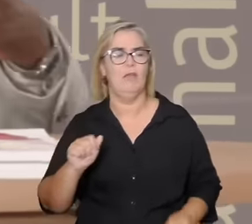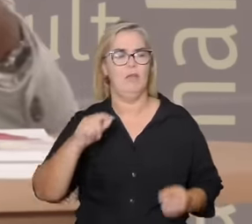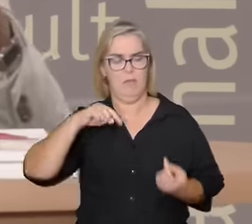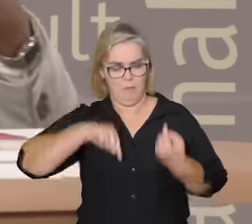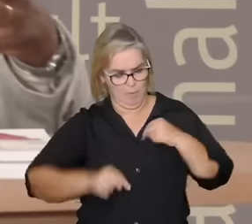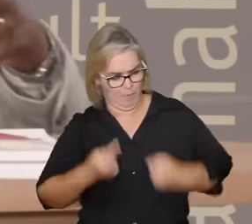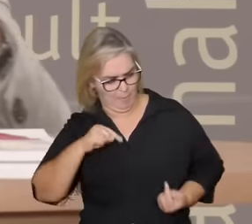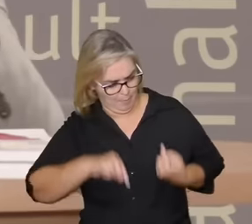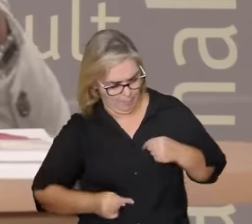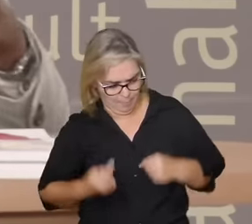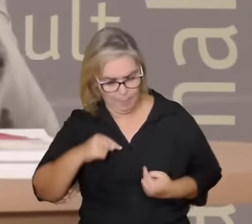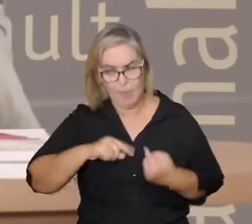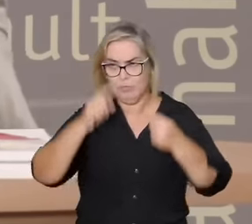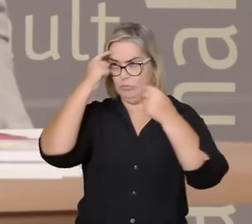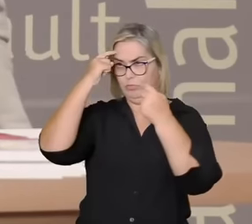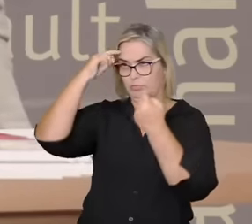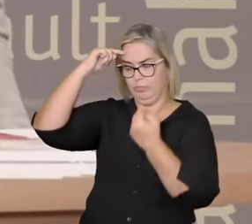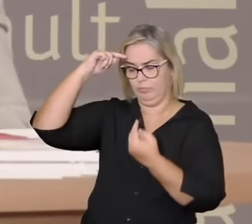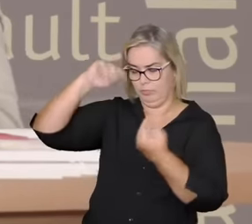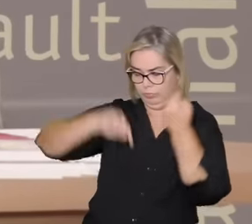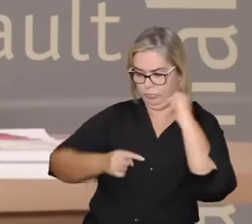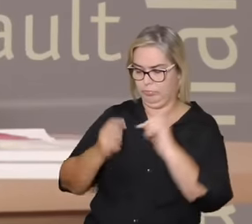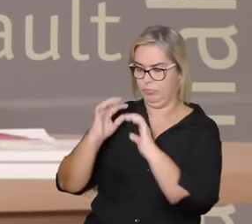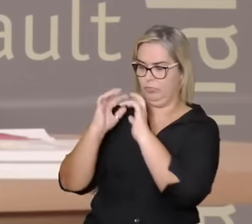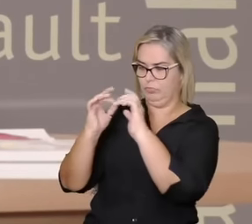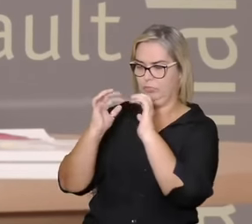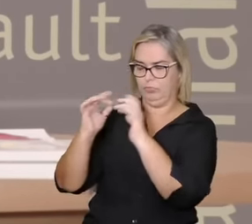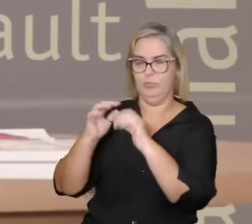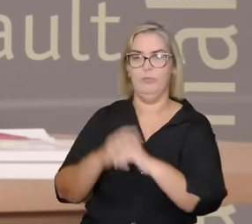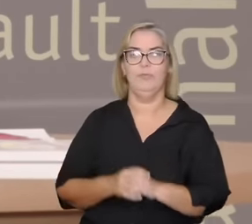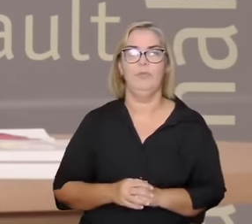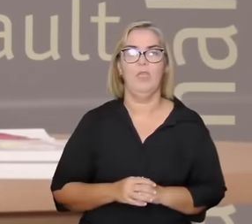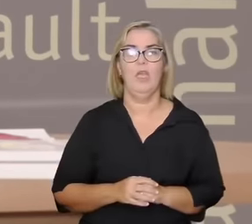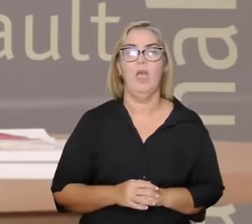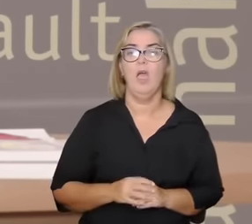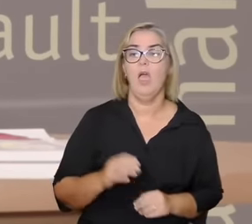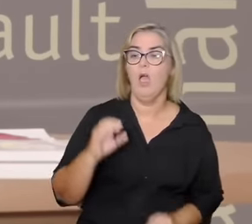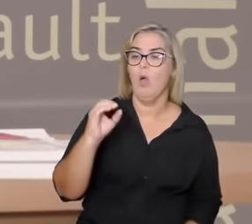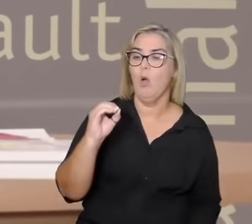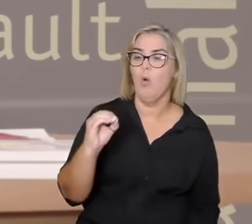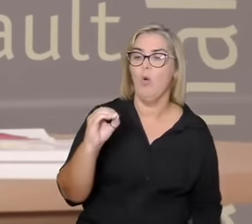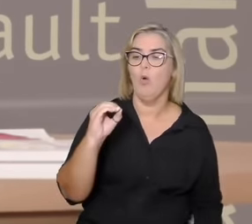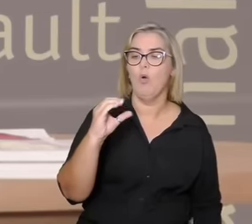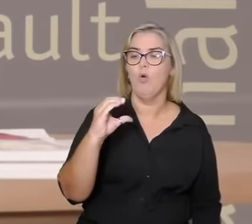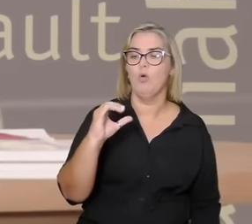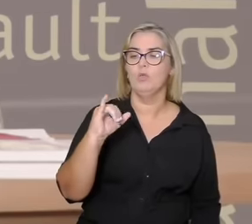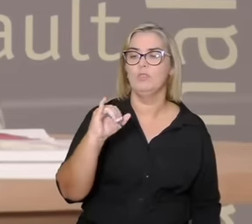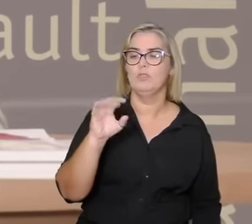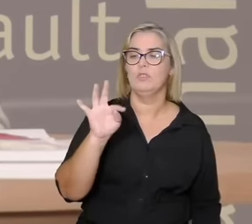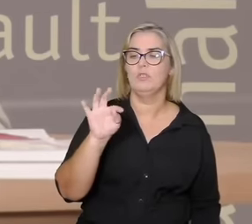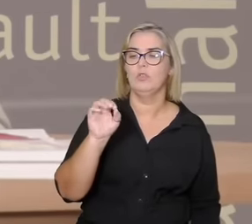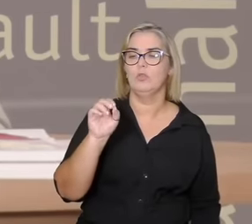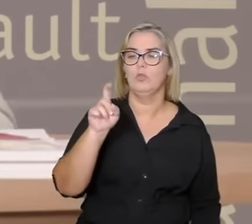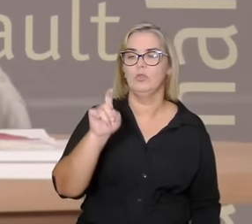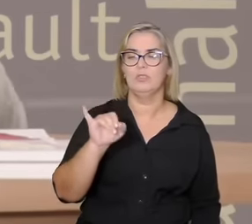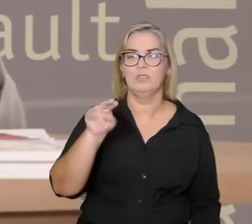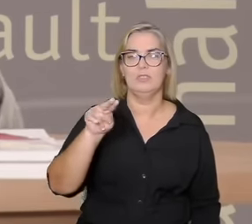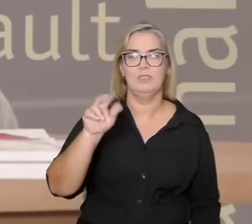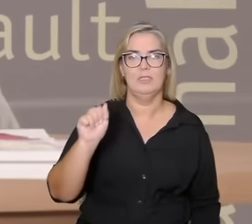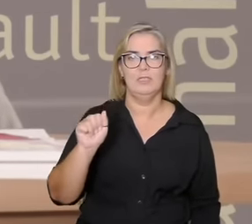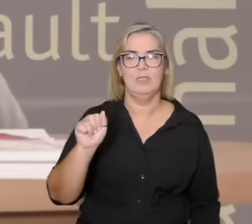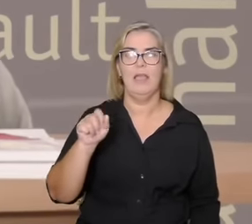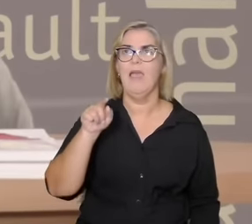entram em algumas circunstâncias a ocitocina é muito chamada como o principal hormônio do amor muitas vezes